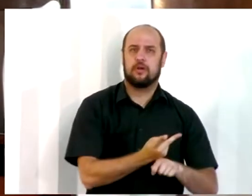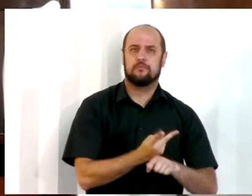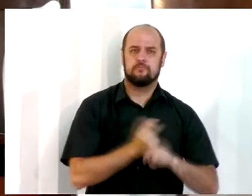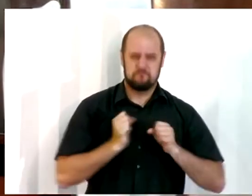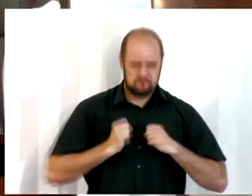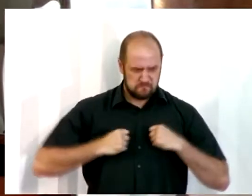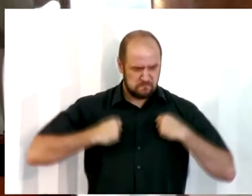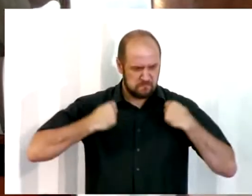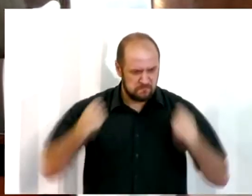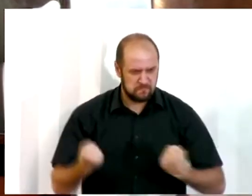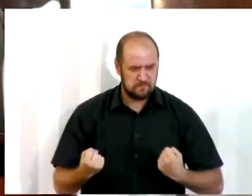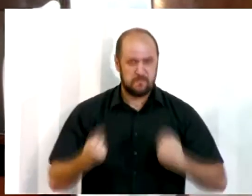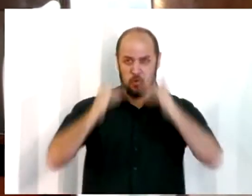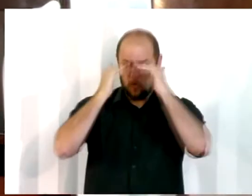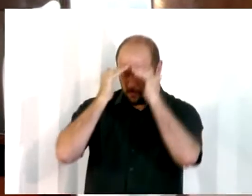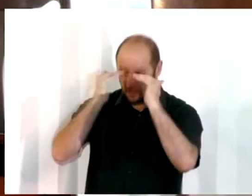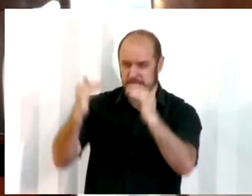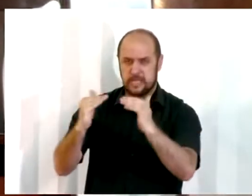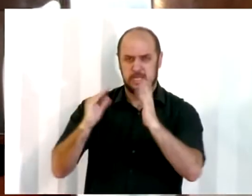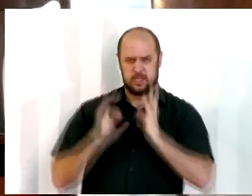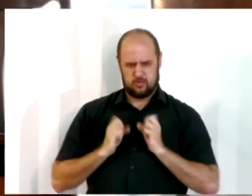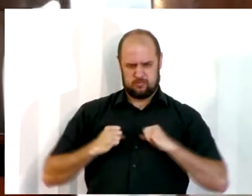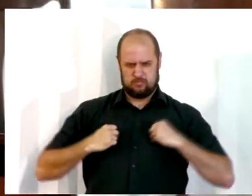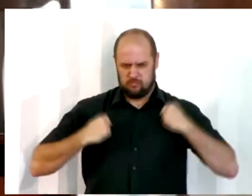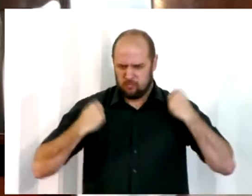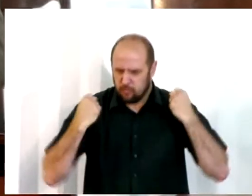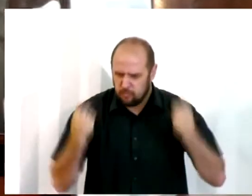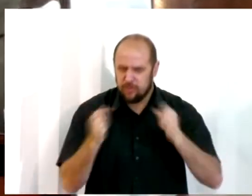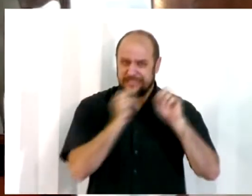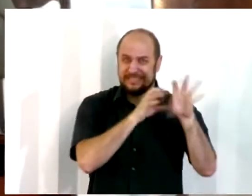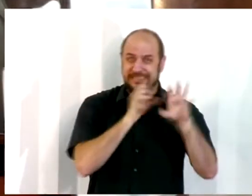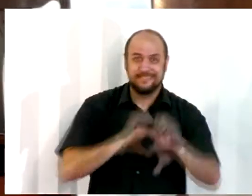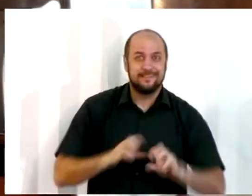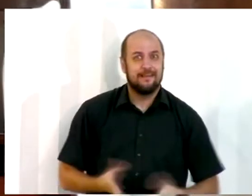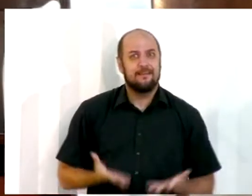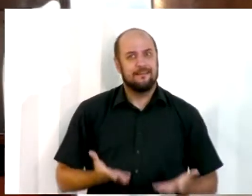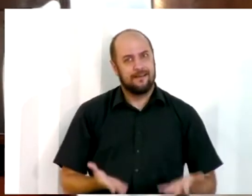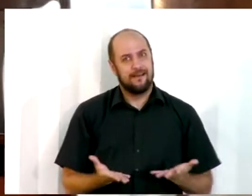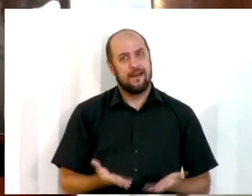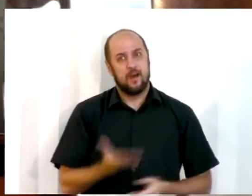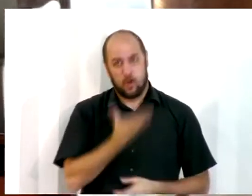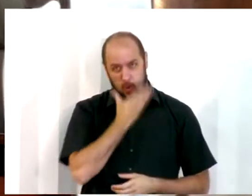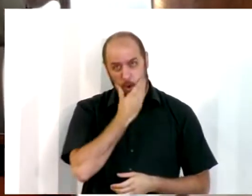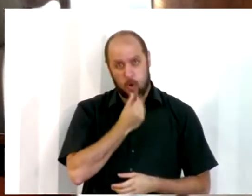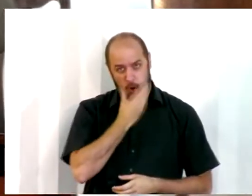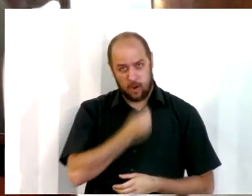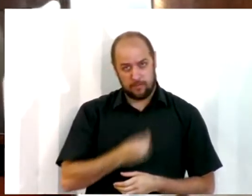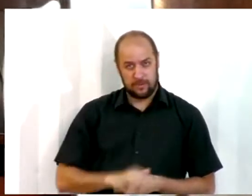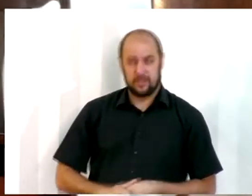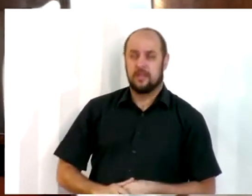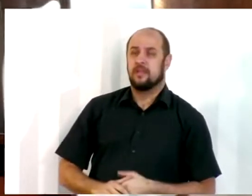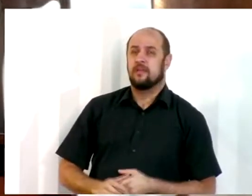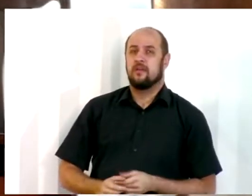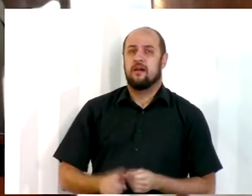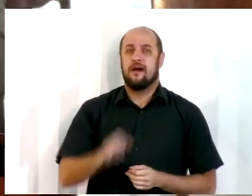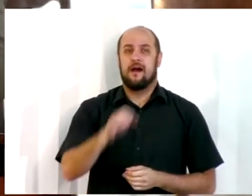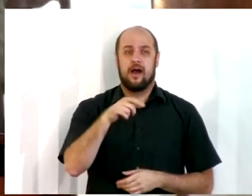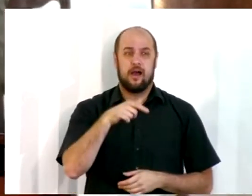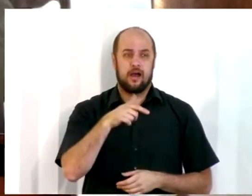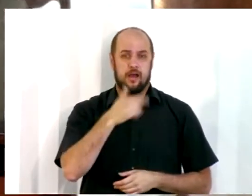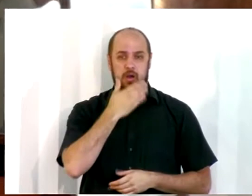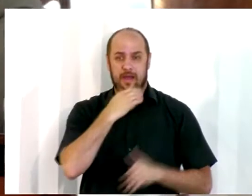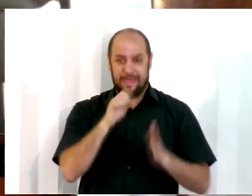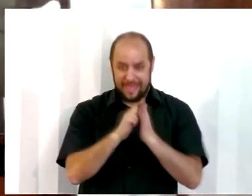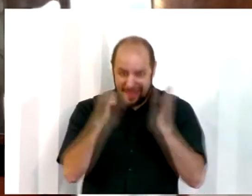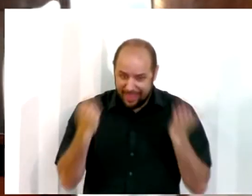lei. Disposição para ensinar a lei. Então, este homem que está nesse púlpito de madeira naquele dia solene na vida